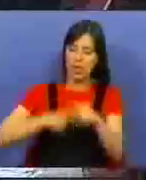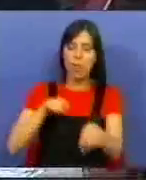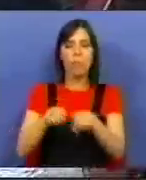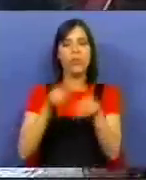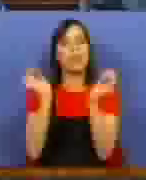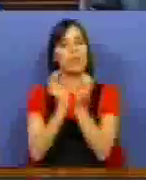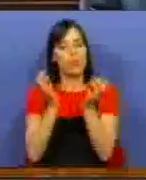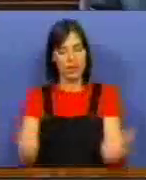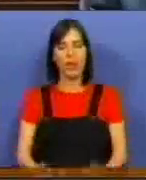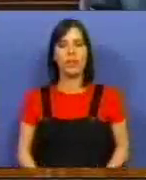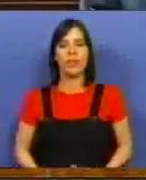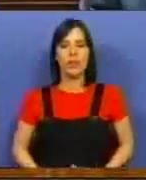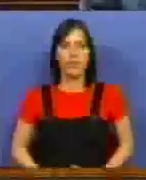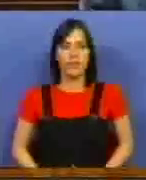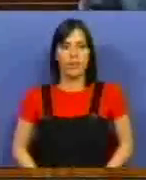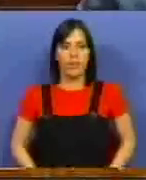políticas sociais.